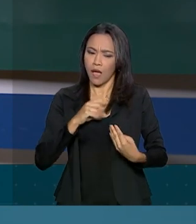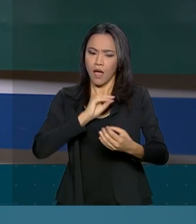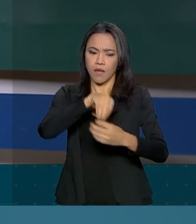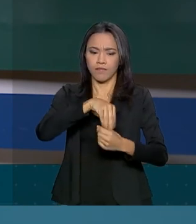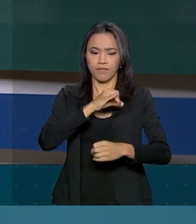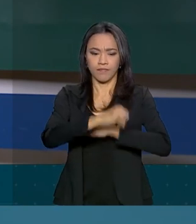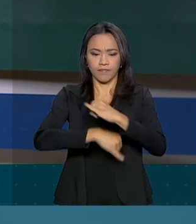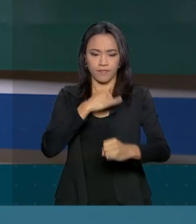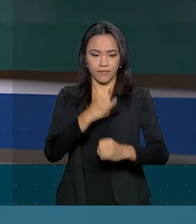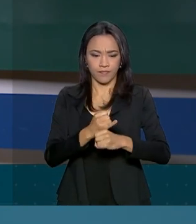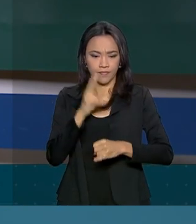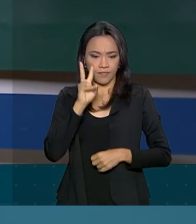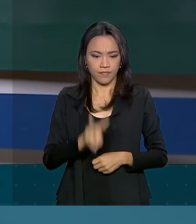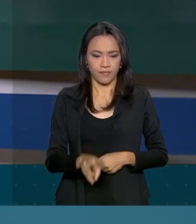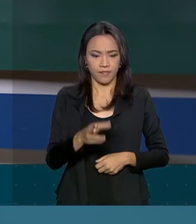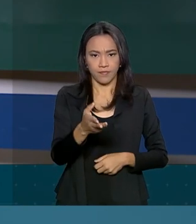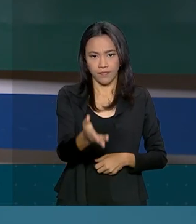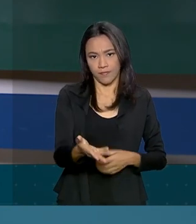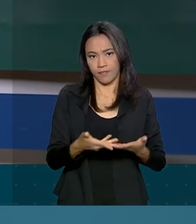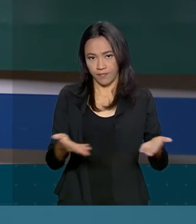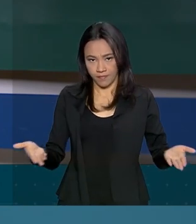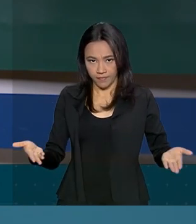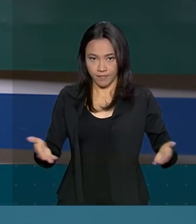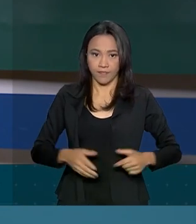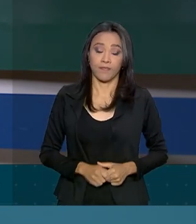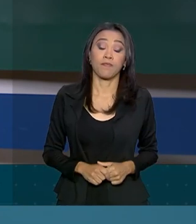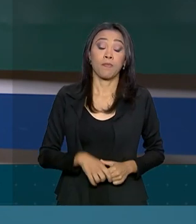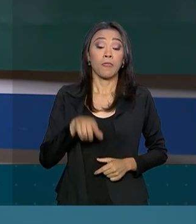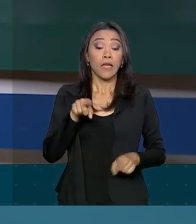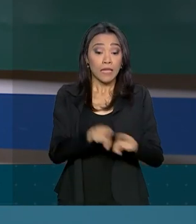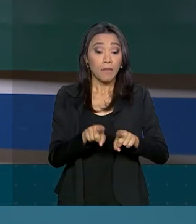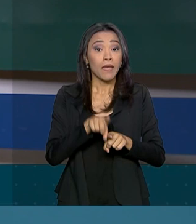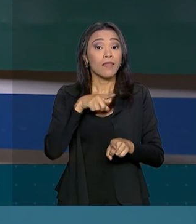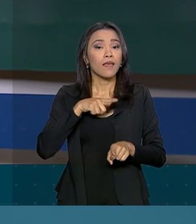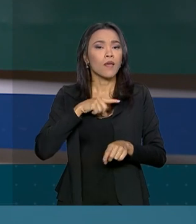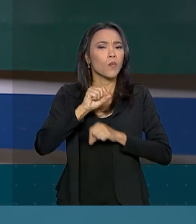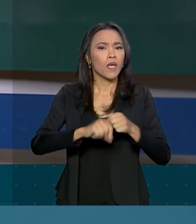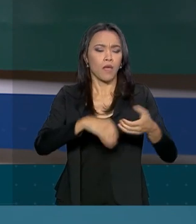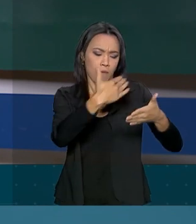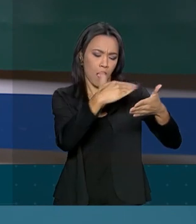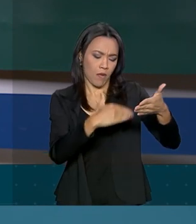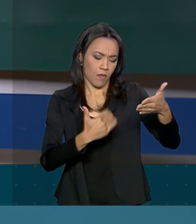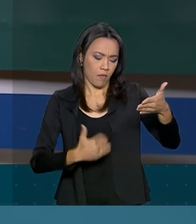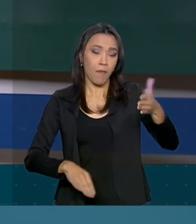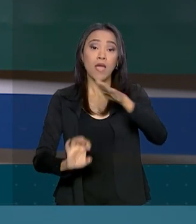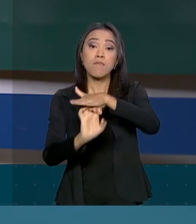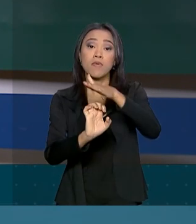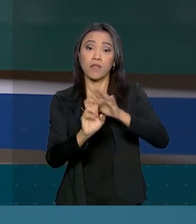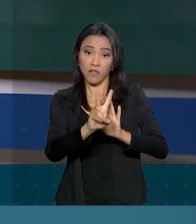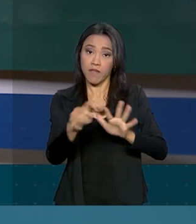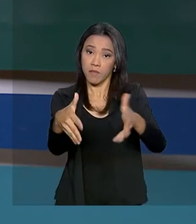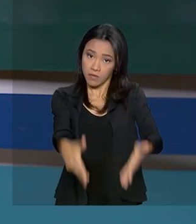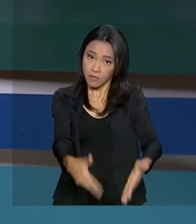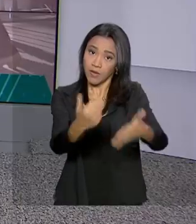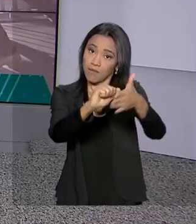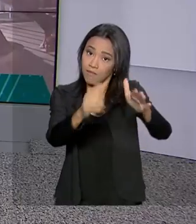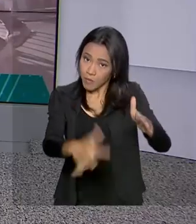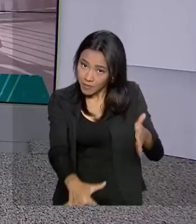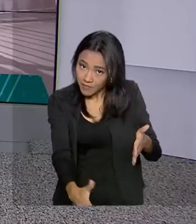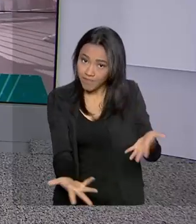.gov.br barra Semana do Brasil. O site também traz a lista de empresas que vão participar da promoção.